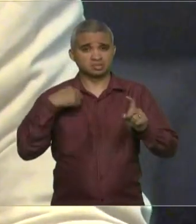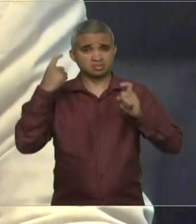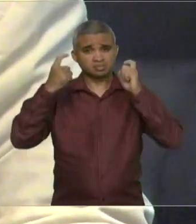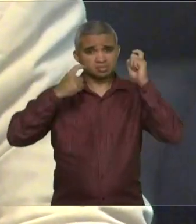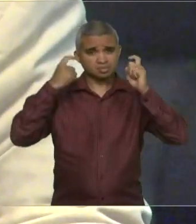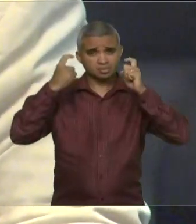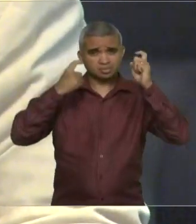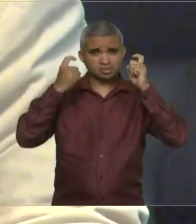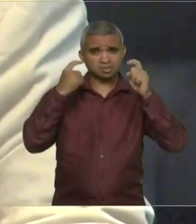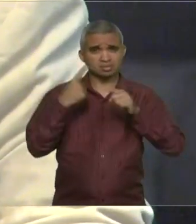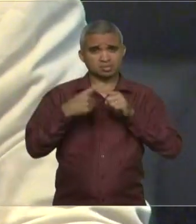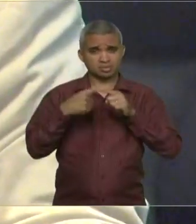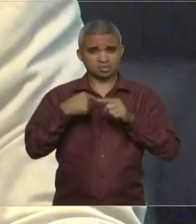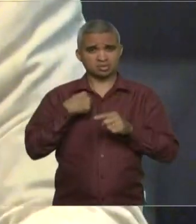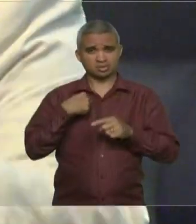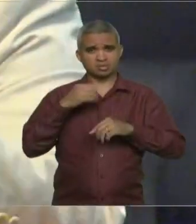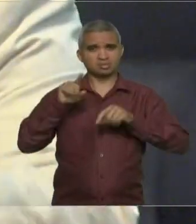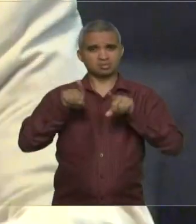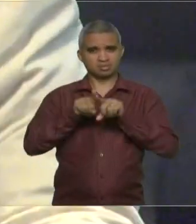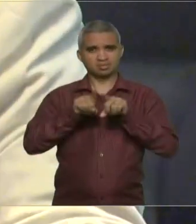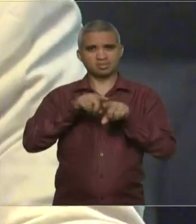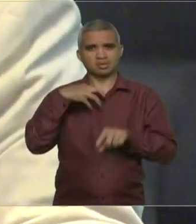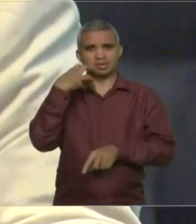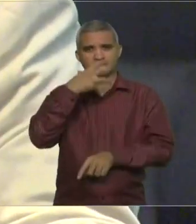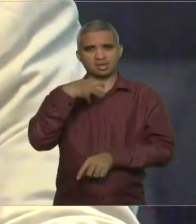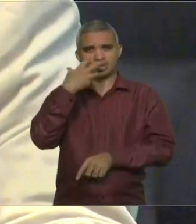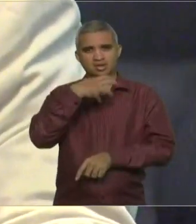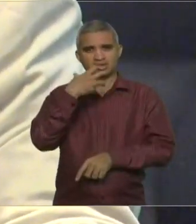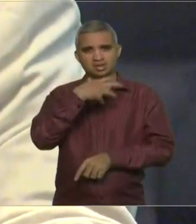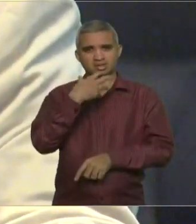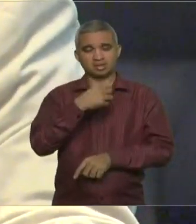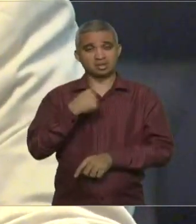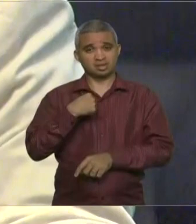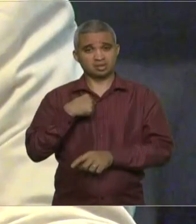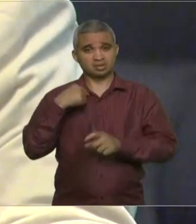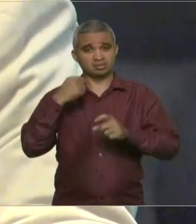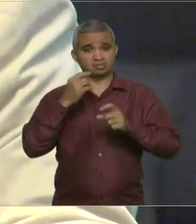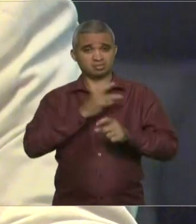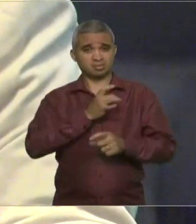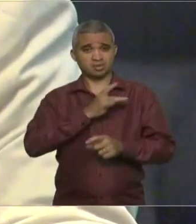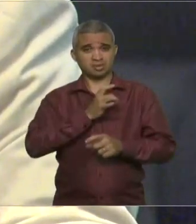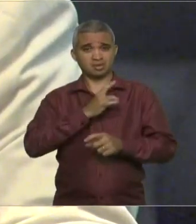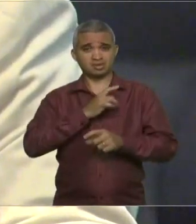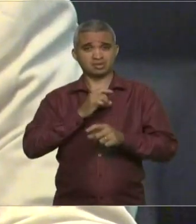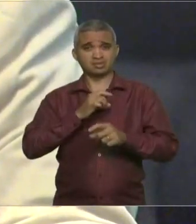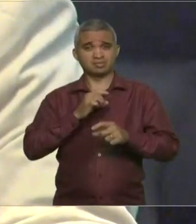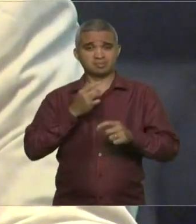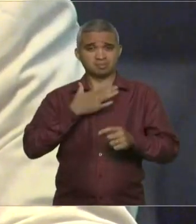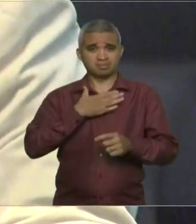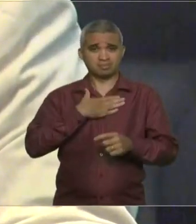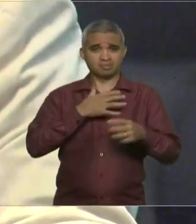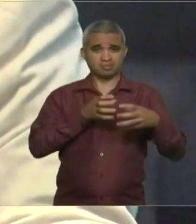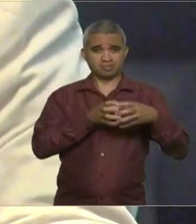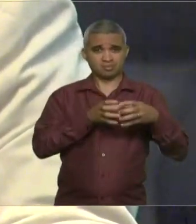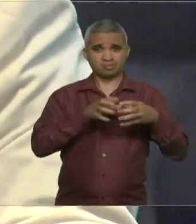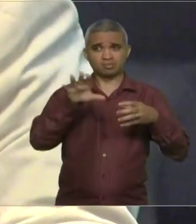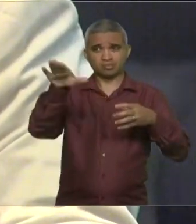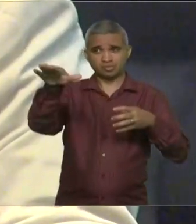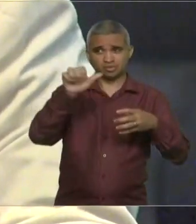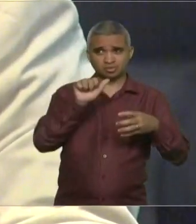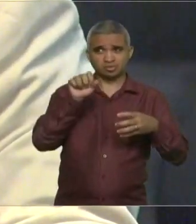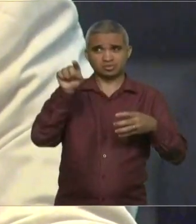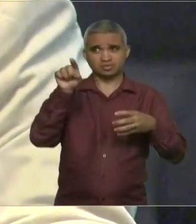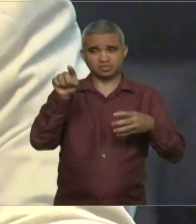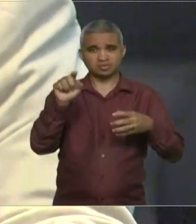e eu temo que a minha gravadora possa chamá-la e eu perder para Vossa Excelência lá diante da Bom